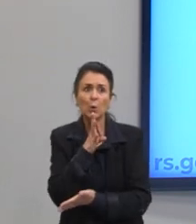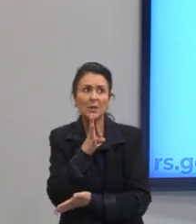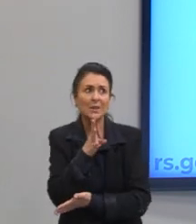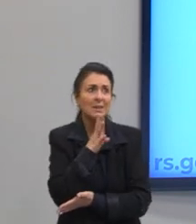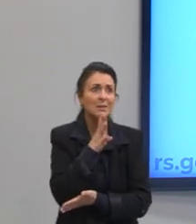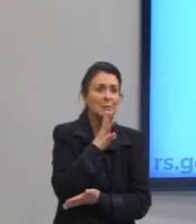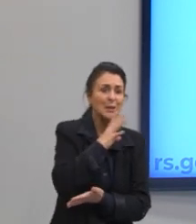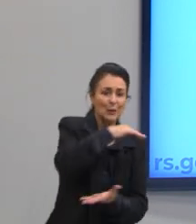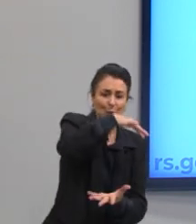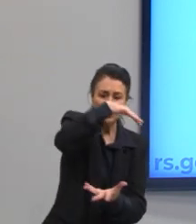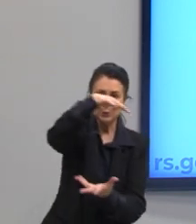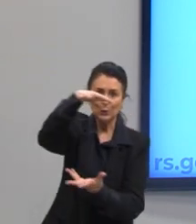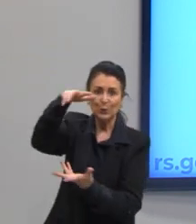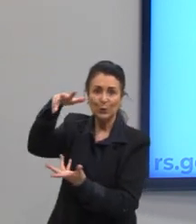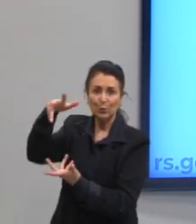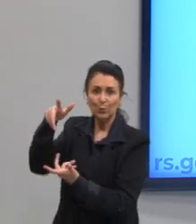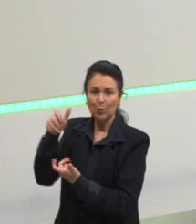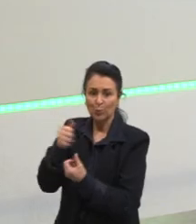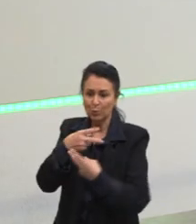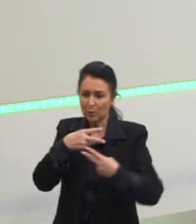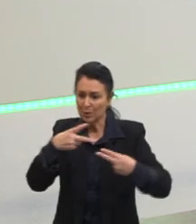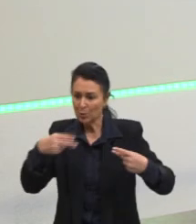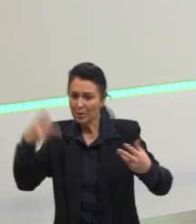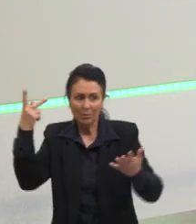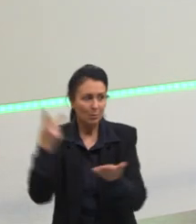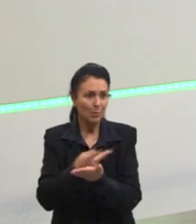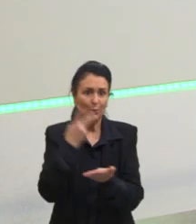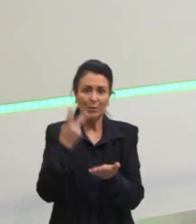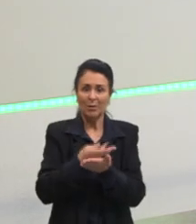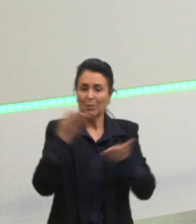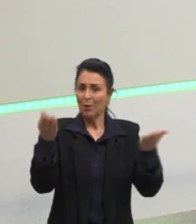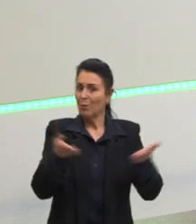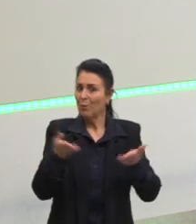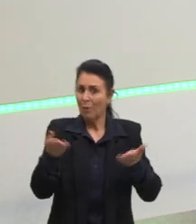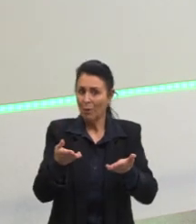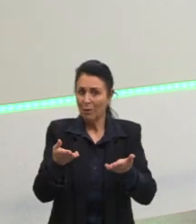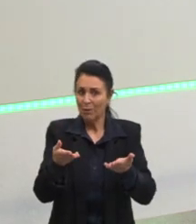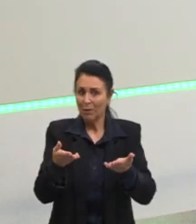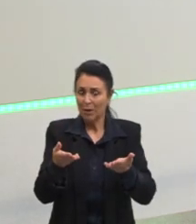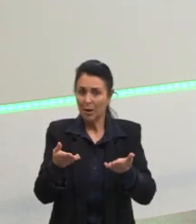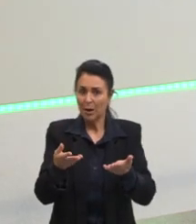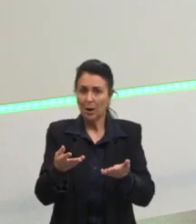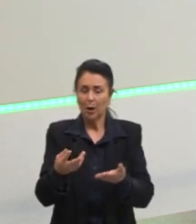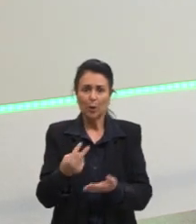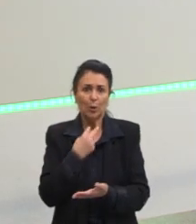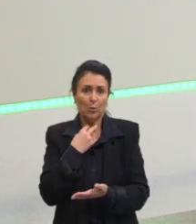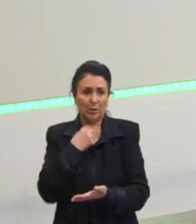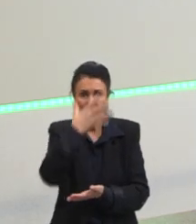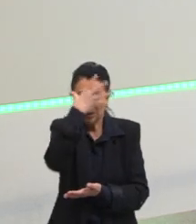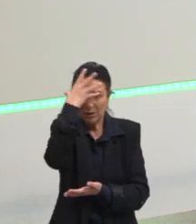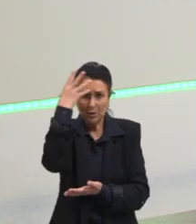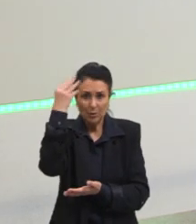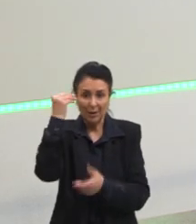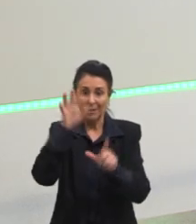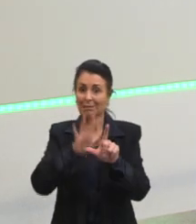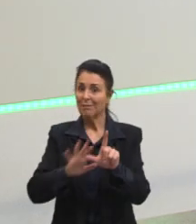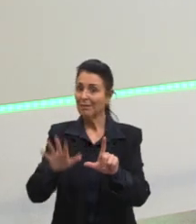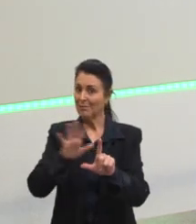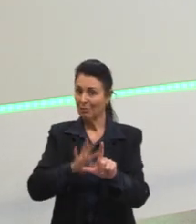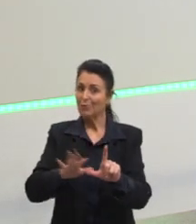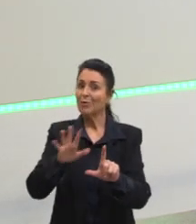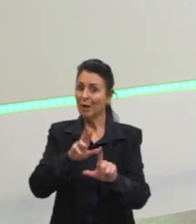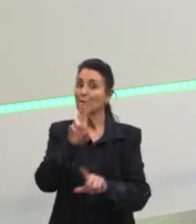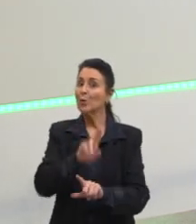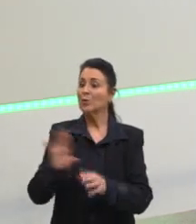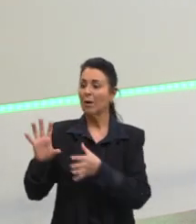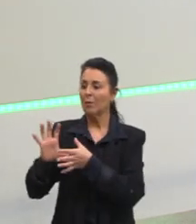conhecimento do que está acontecendo na atualidade. Nós não podemos esquecer que a charge trabalha com contextos